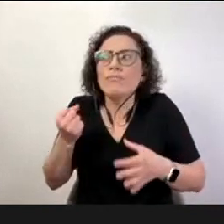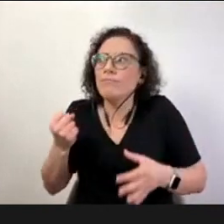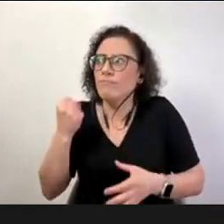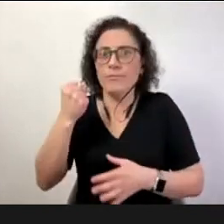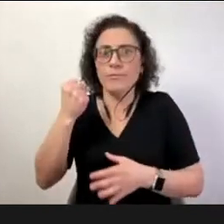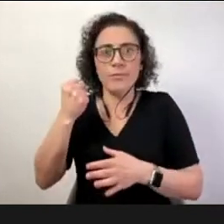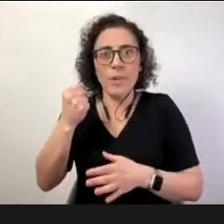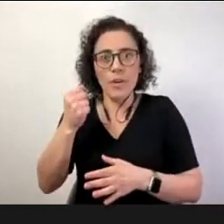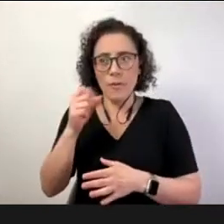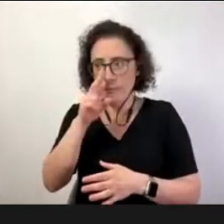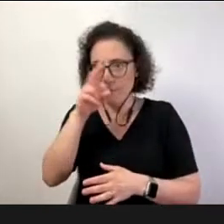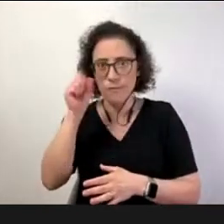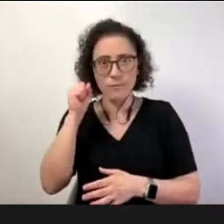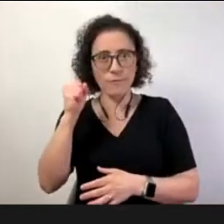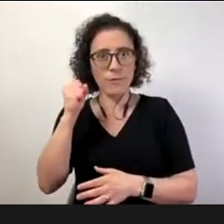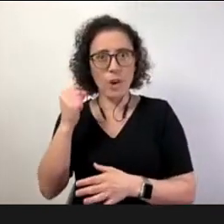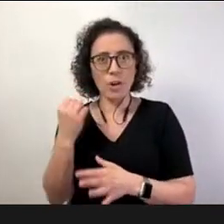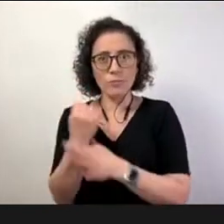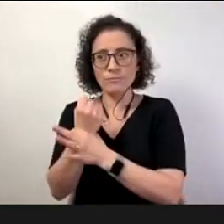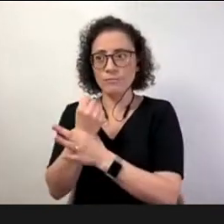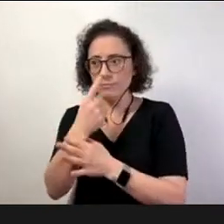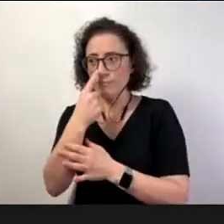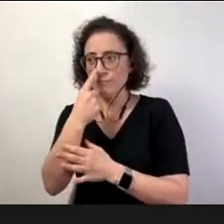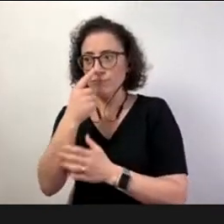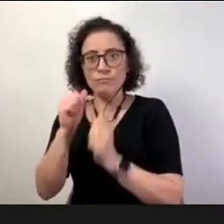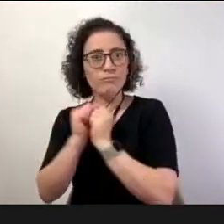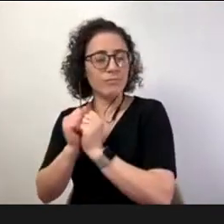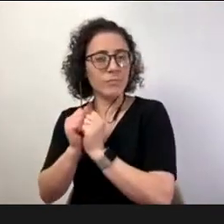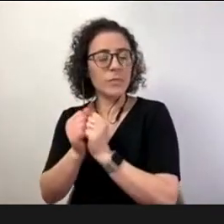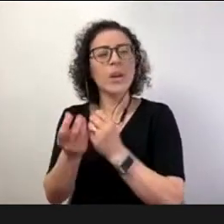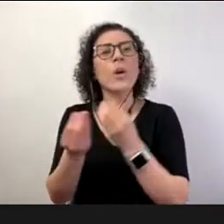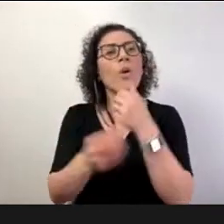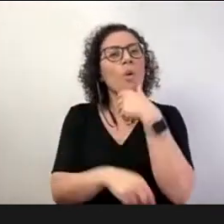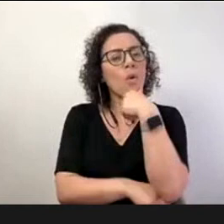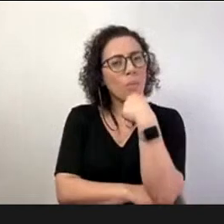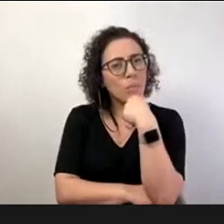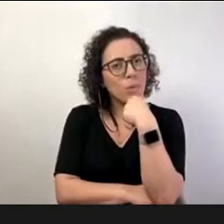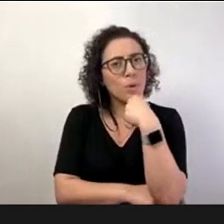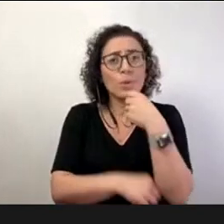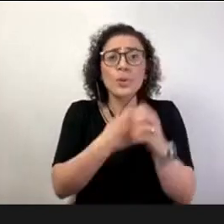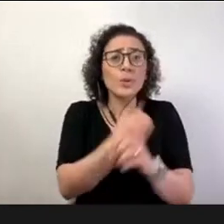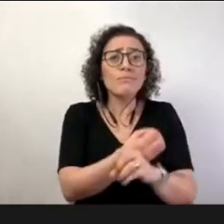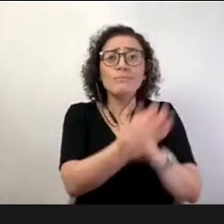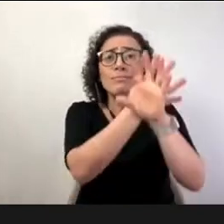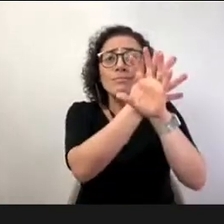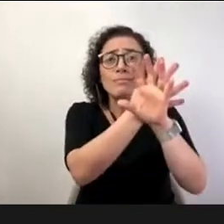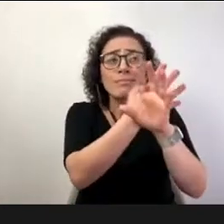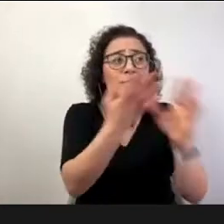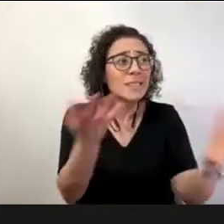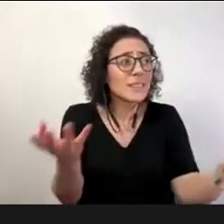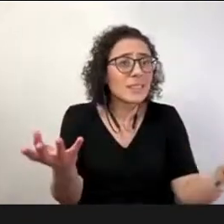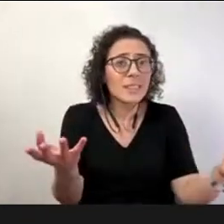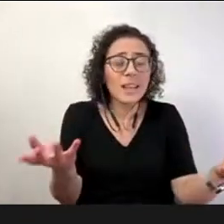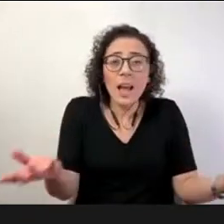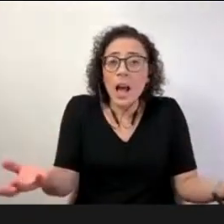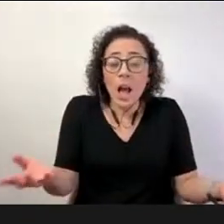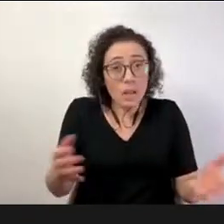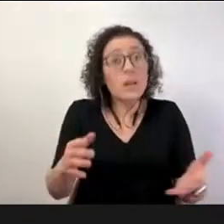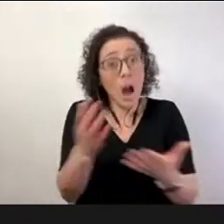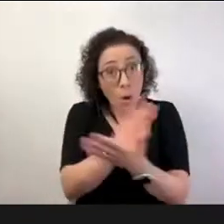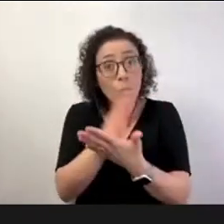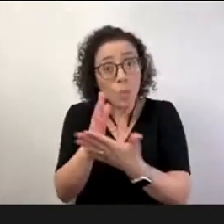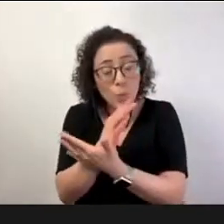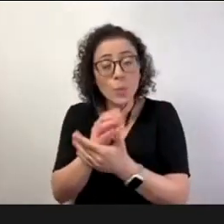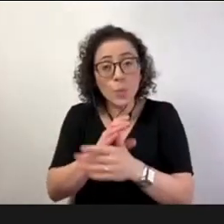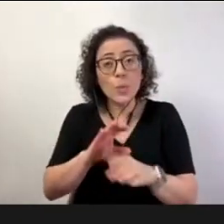confiança num espaço remoto né de repente é iniciar ali inclusive iniciando turmas